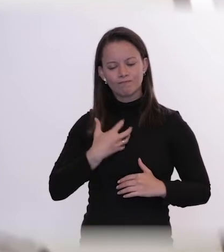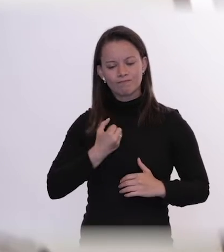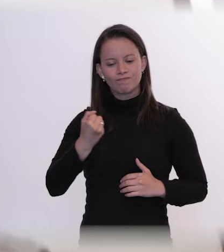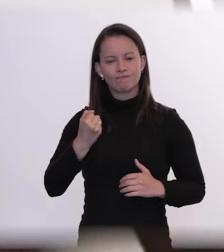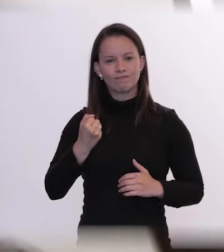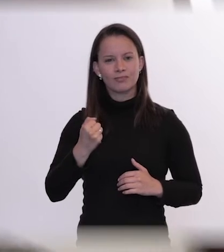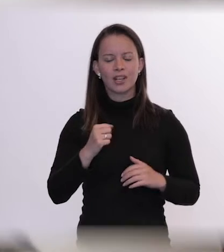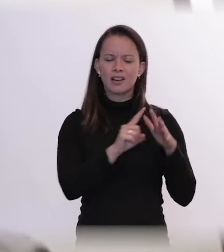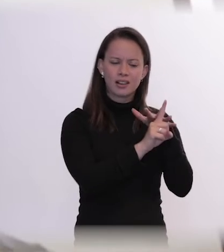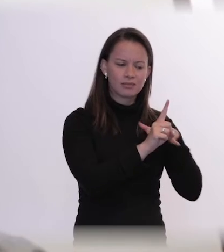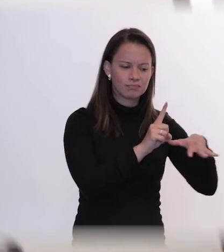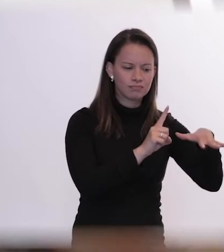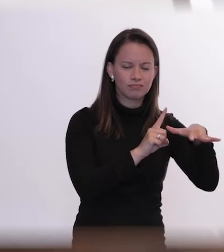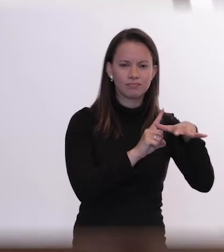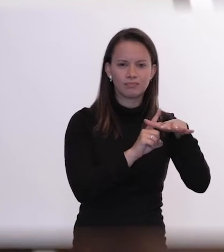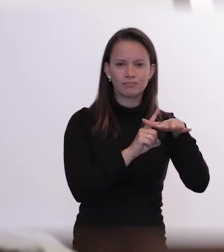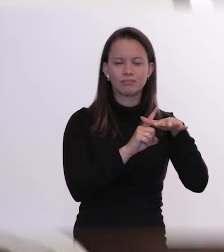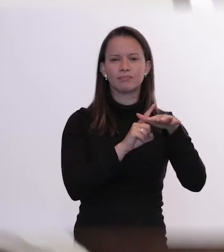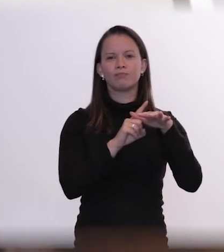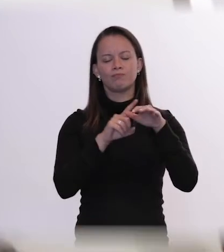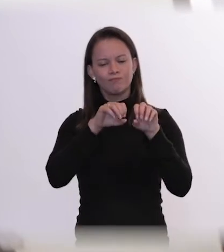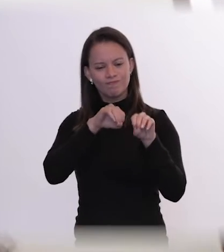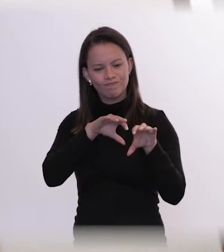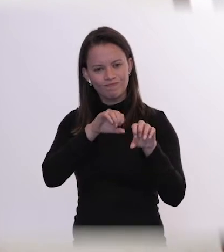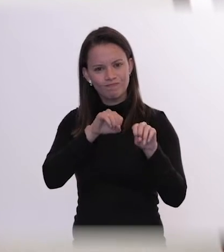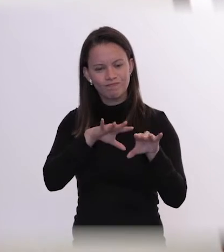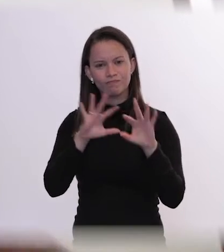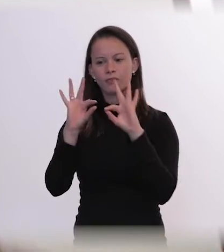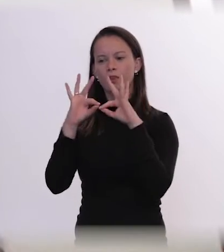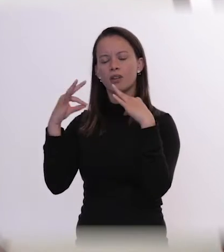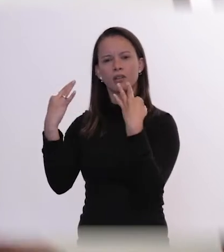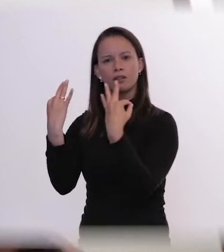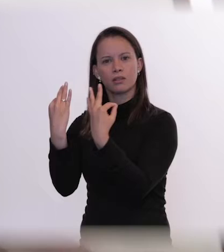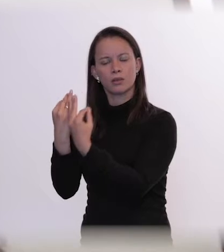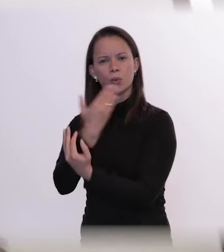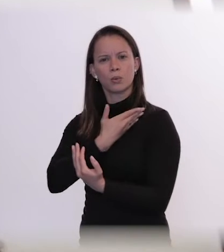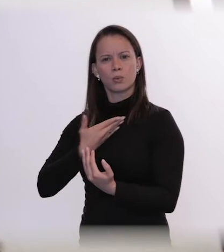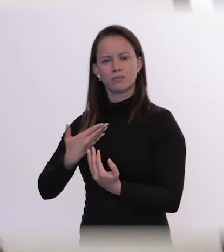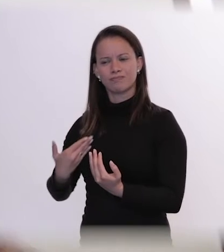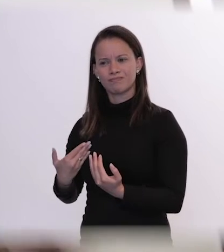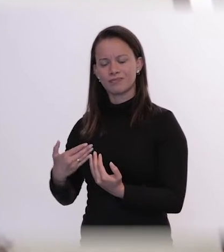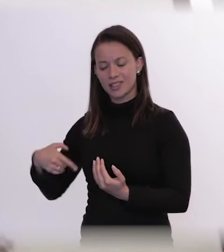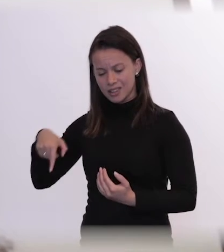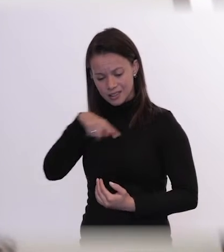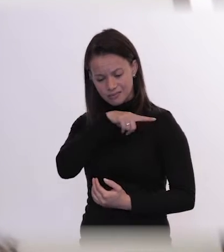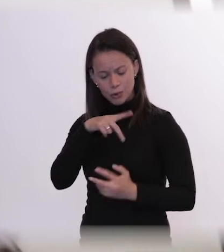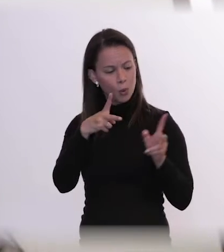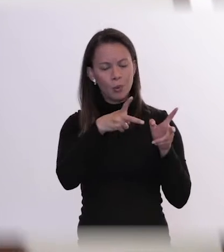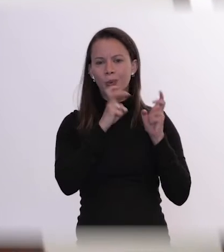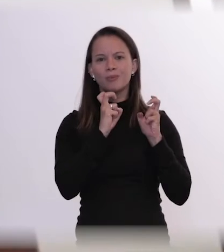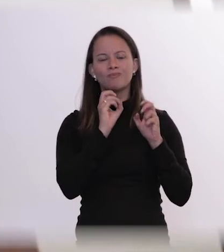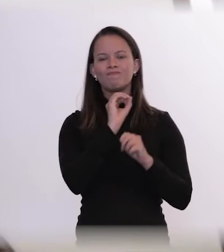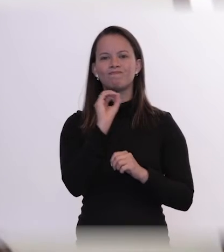educacional, as famílias, o sistema gestor dos municípios não se estão dando conta. Eles clamam por